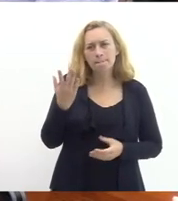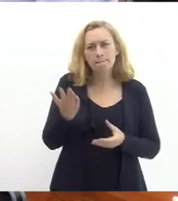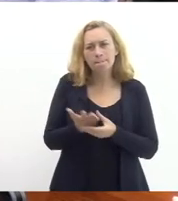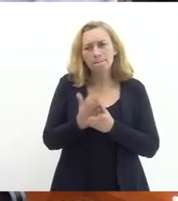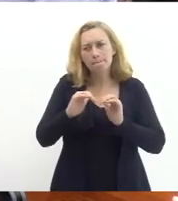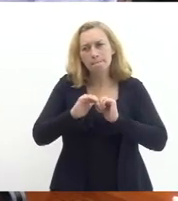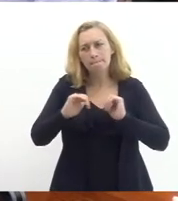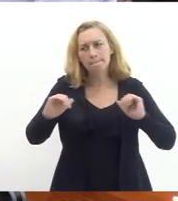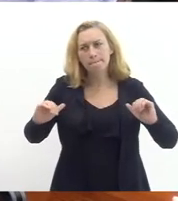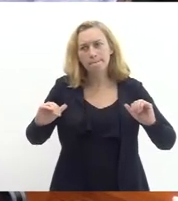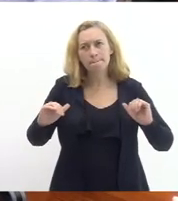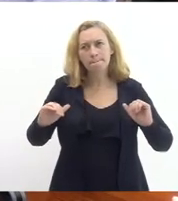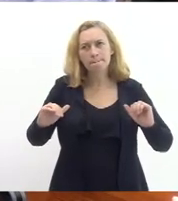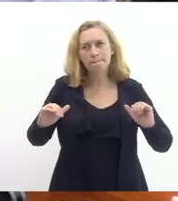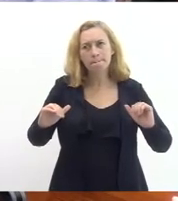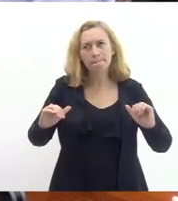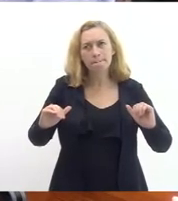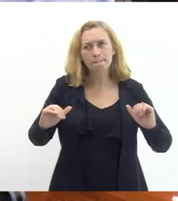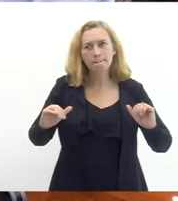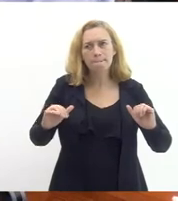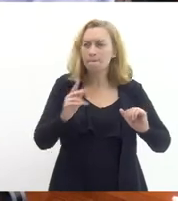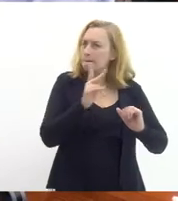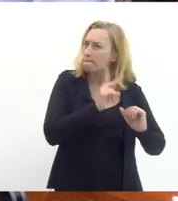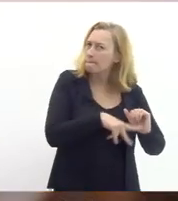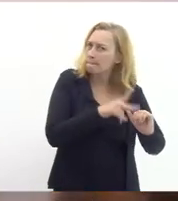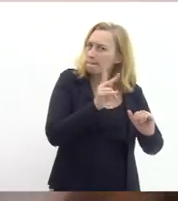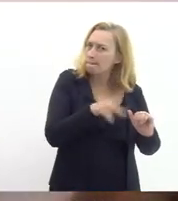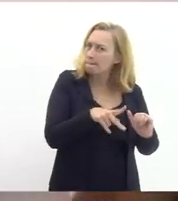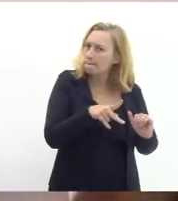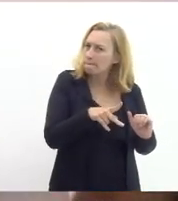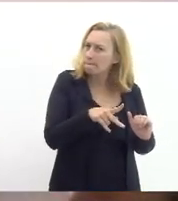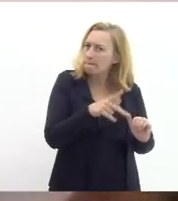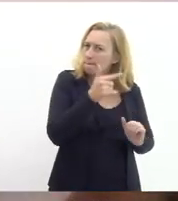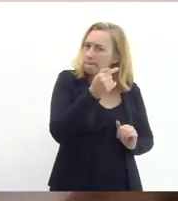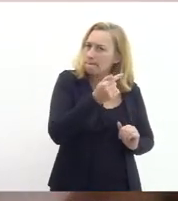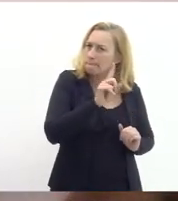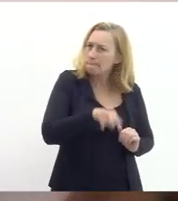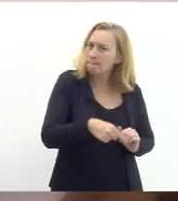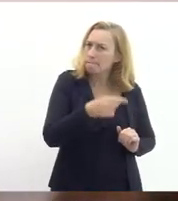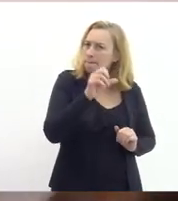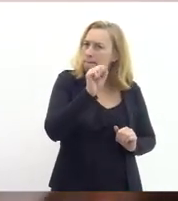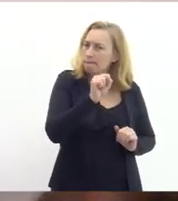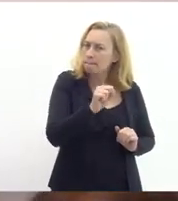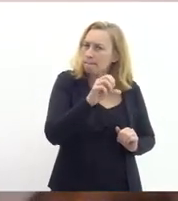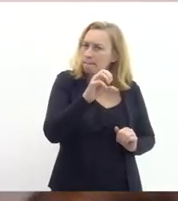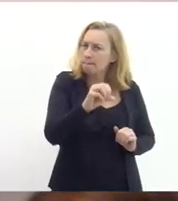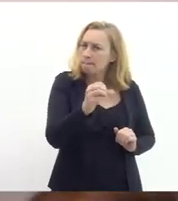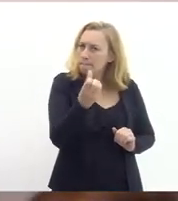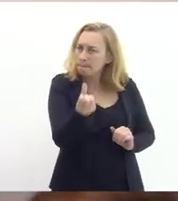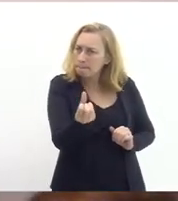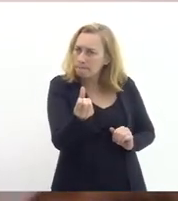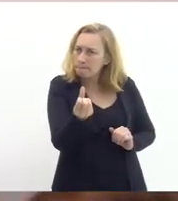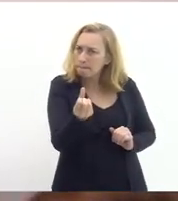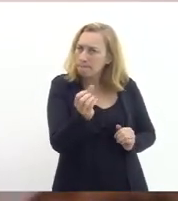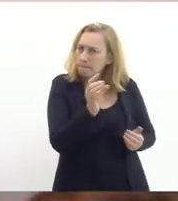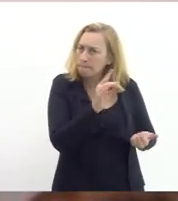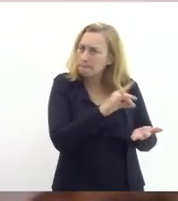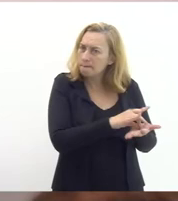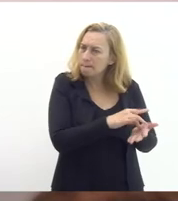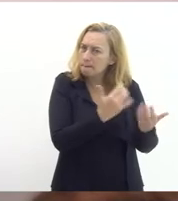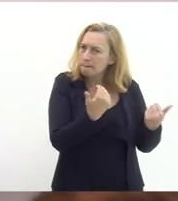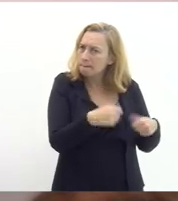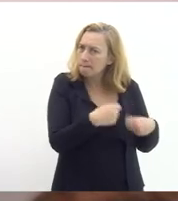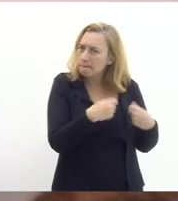separados e no caso dos professores os 7.806 dessa carência real vão